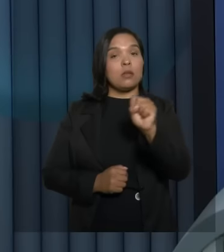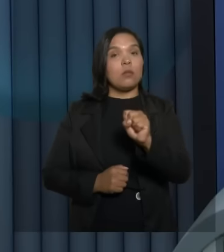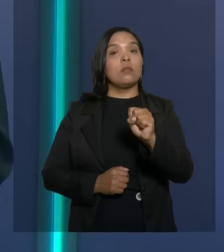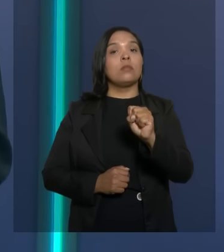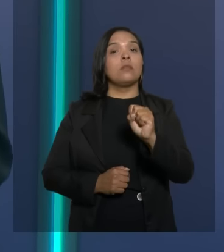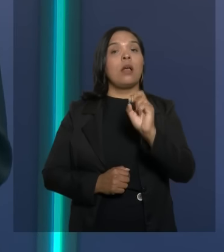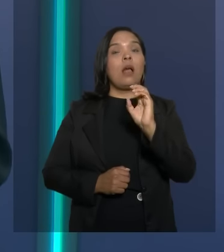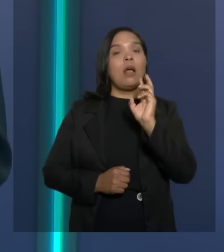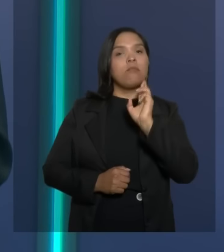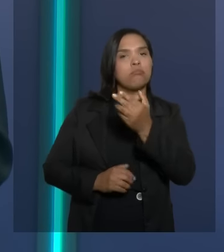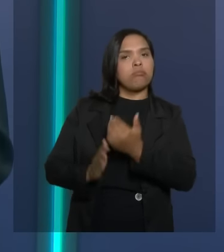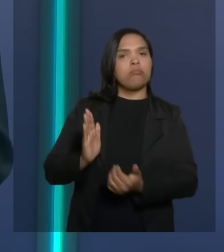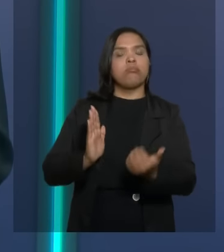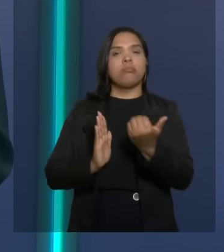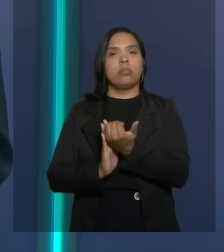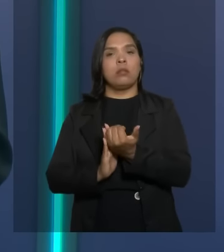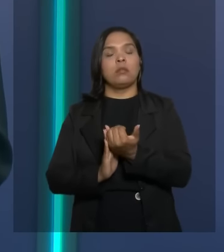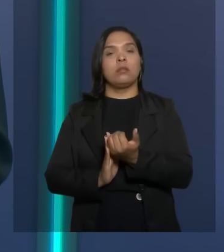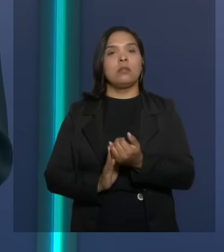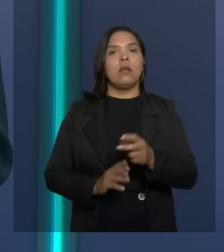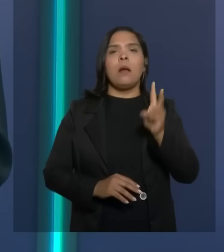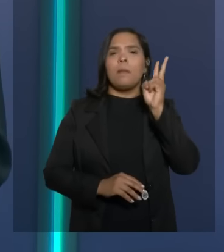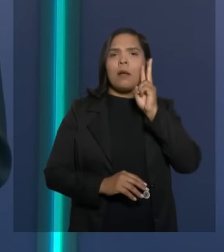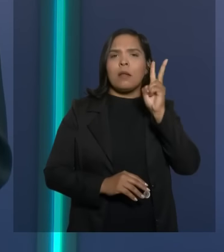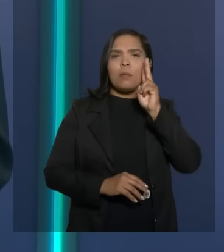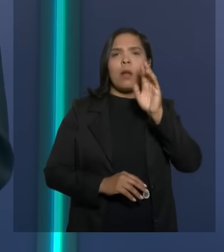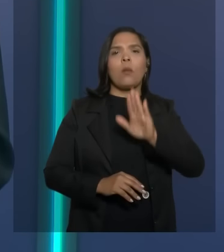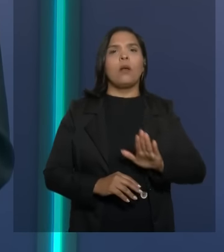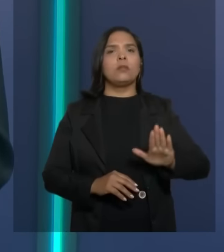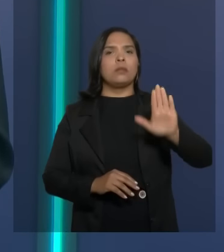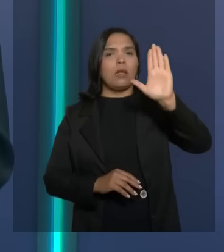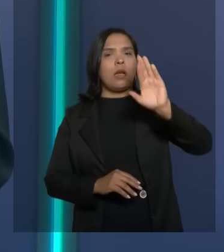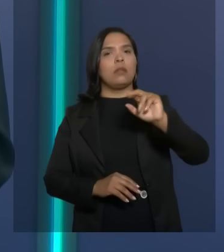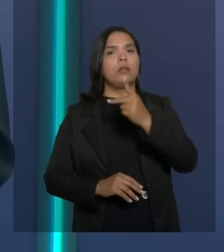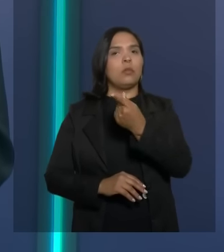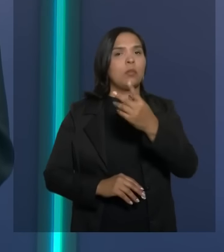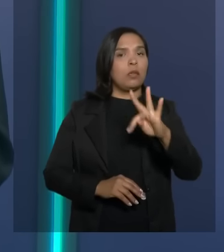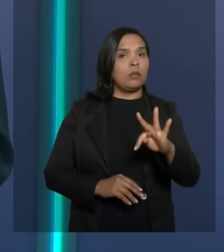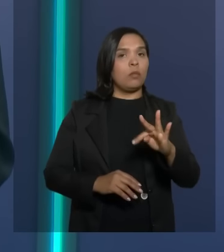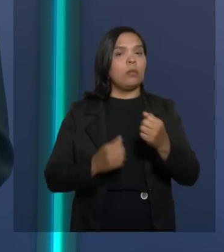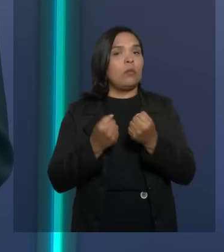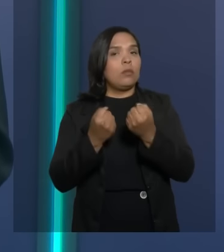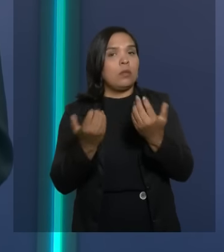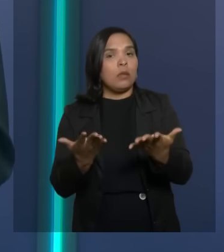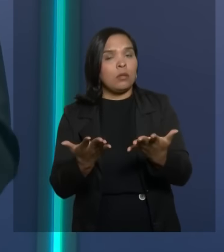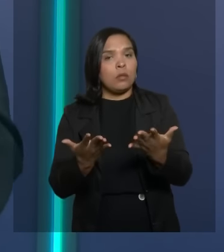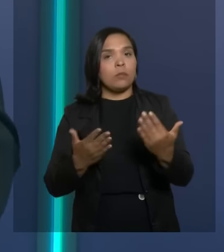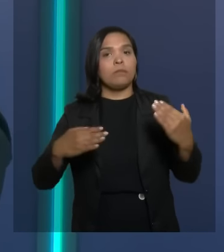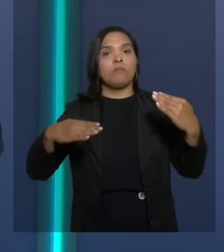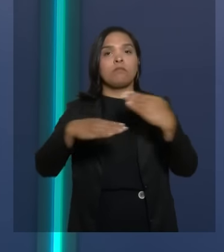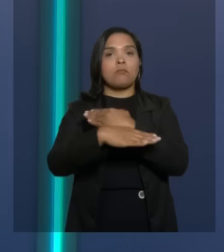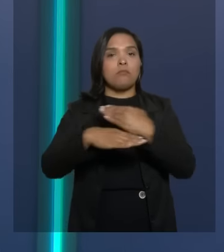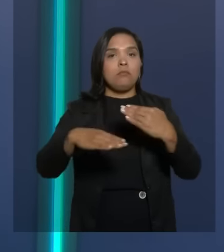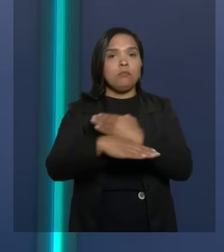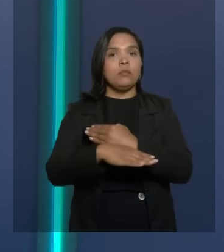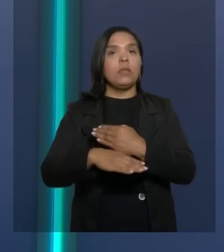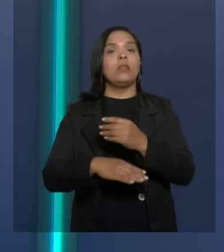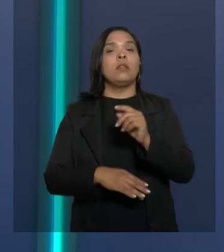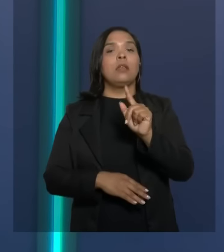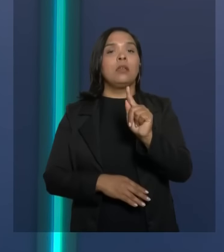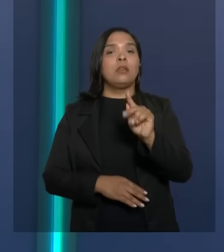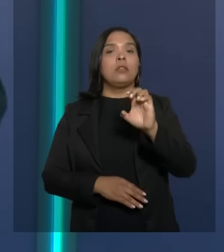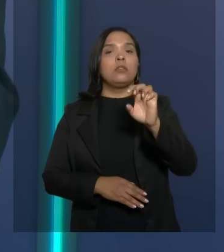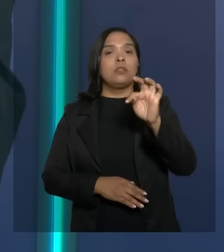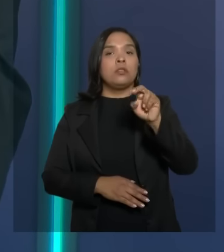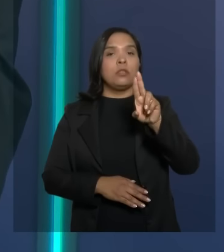candidata. Só para relembrar ao candidato que as obras que o PT não entregou, Avenida Getúlio Vargas, Barragem do Catolé,